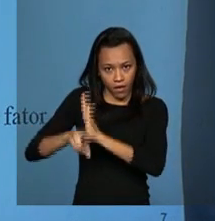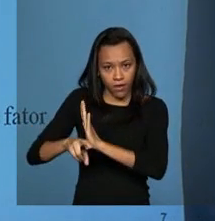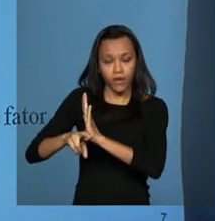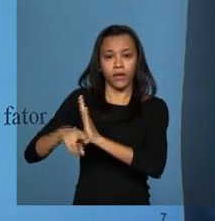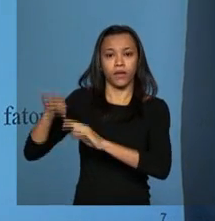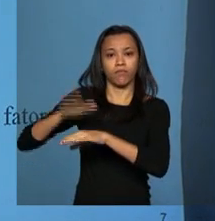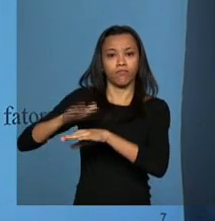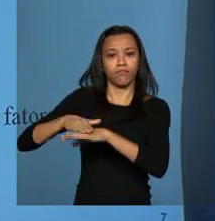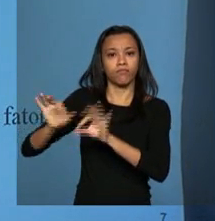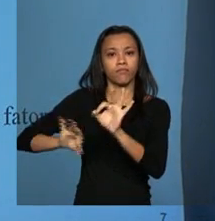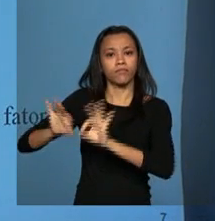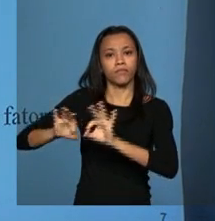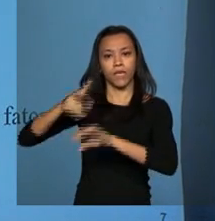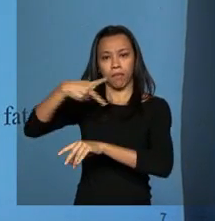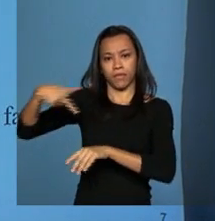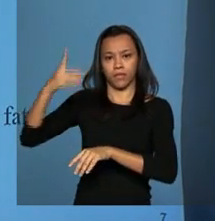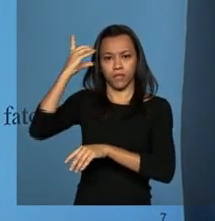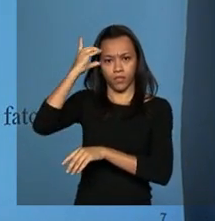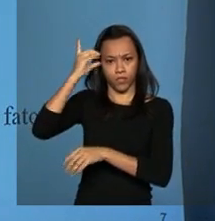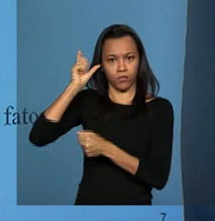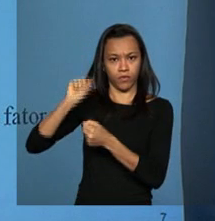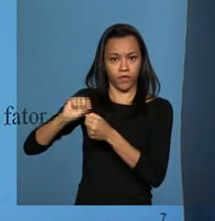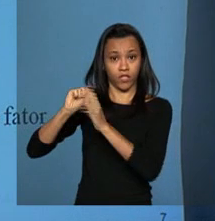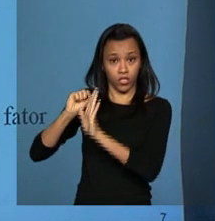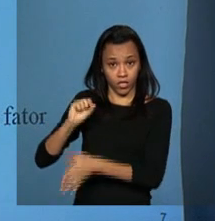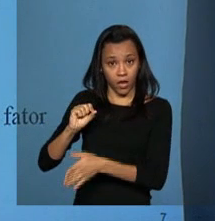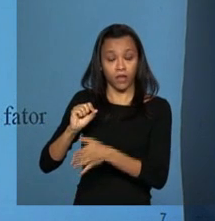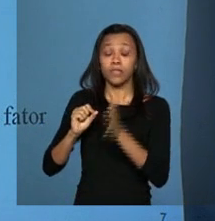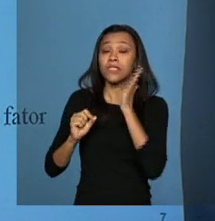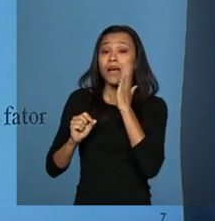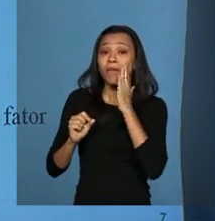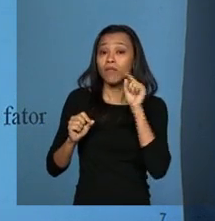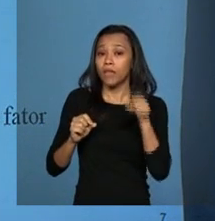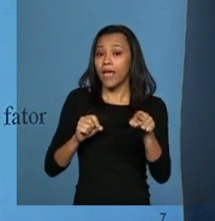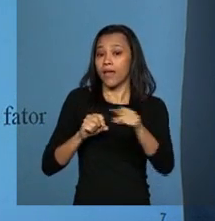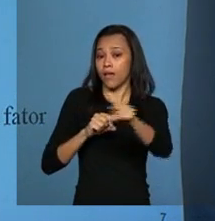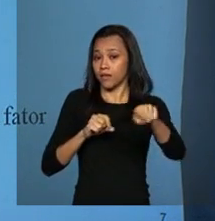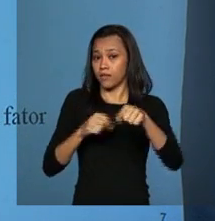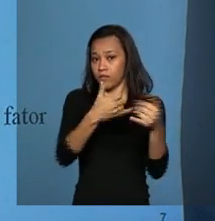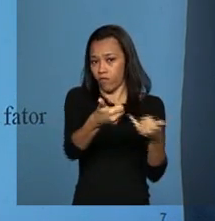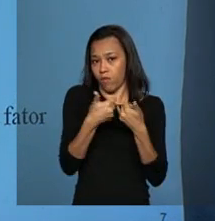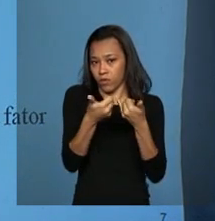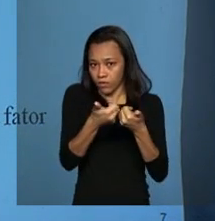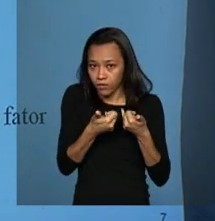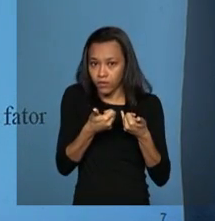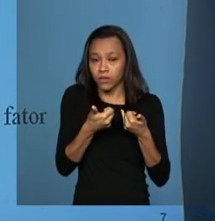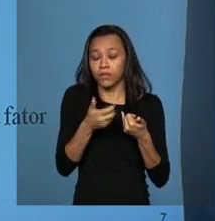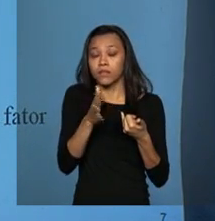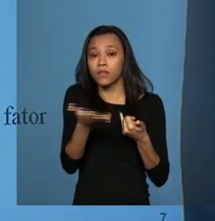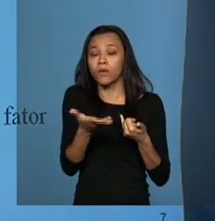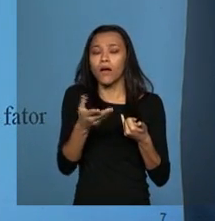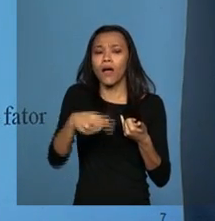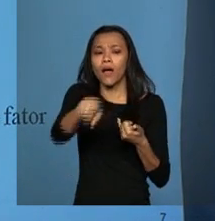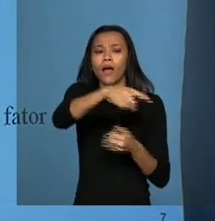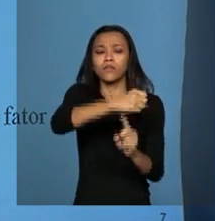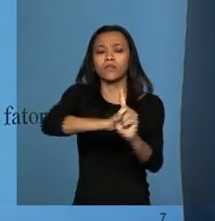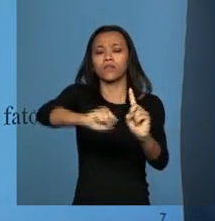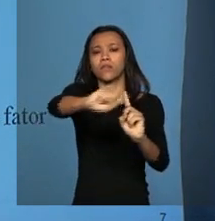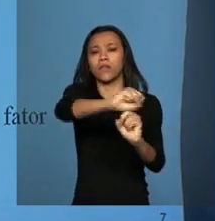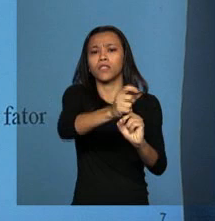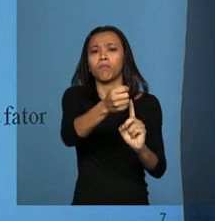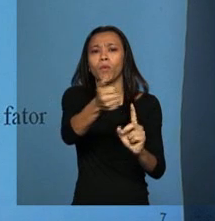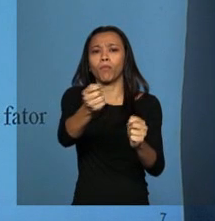todo esse desafio que nós temos. Considerando que a sociedade tem pouco conhecimento